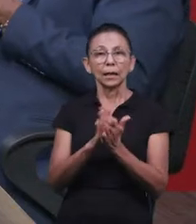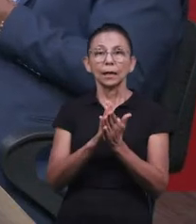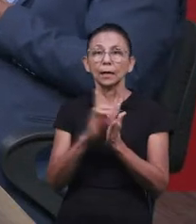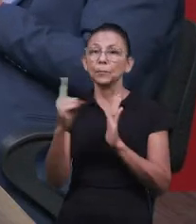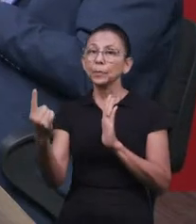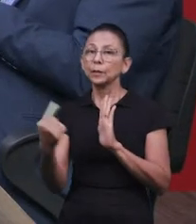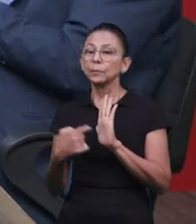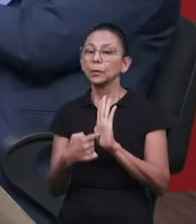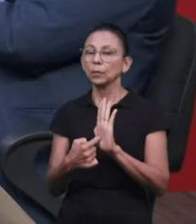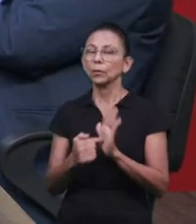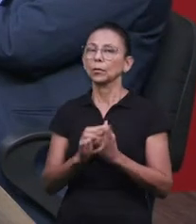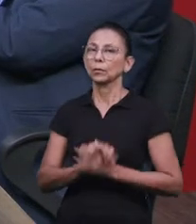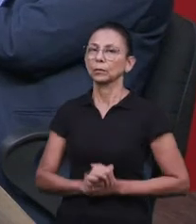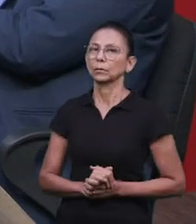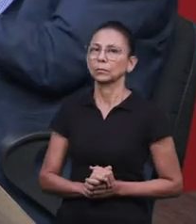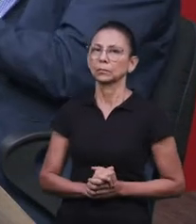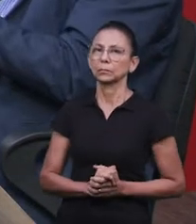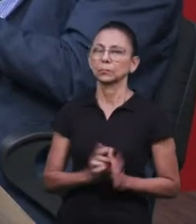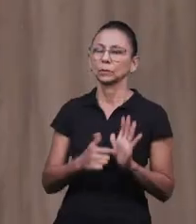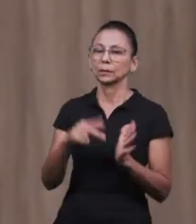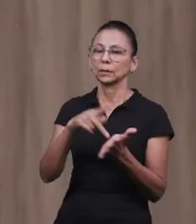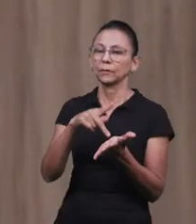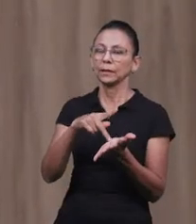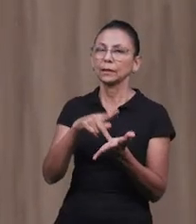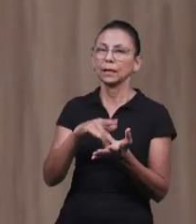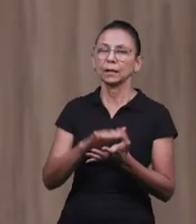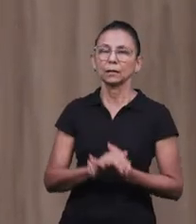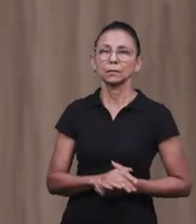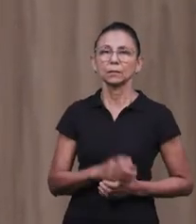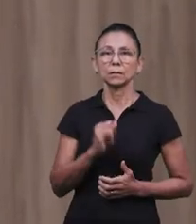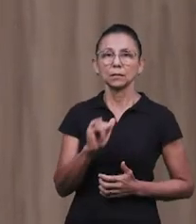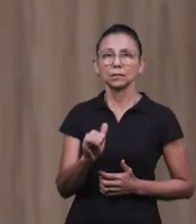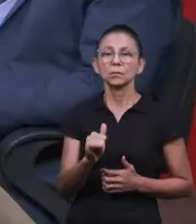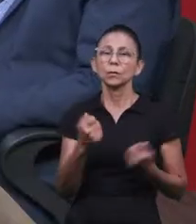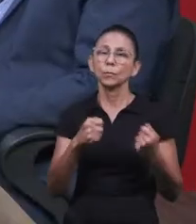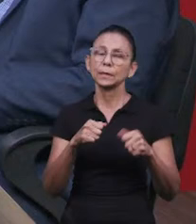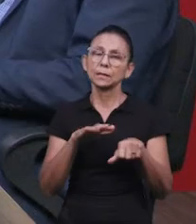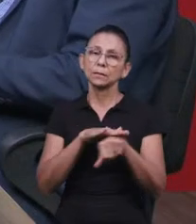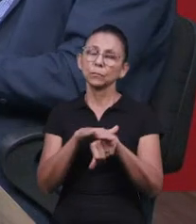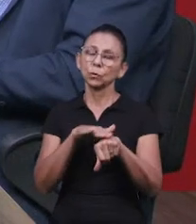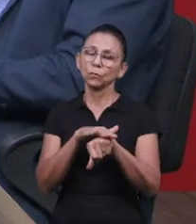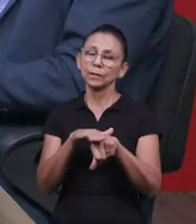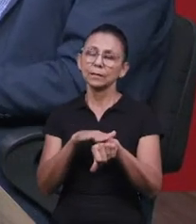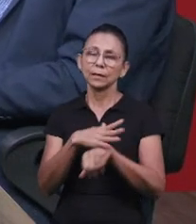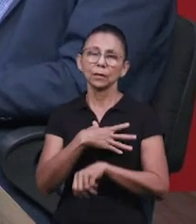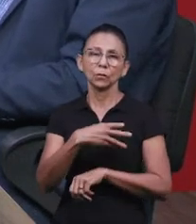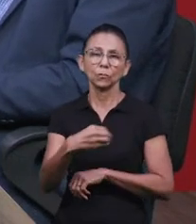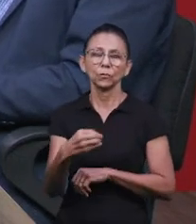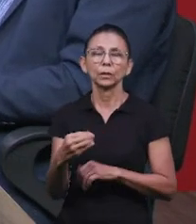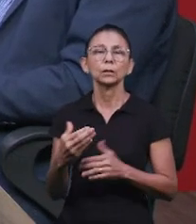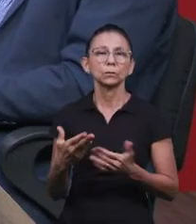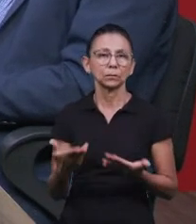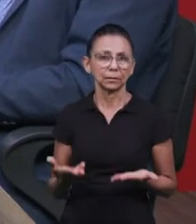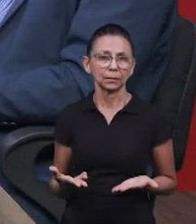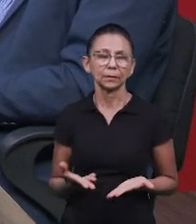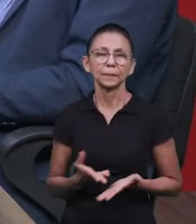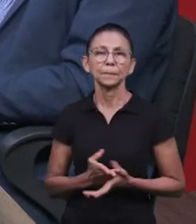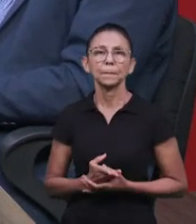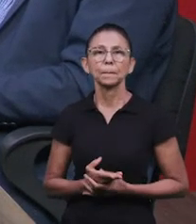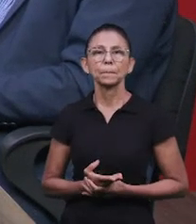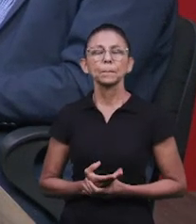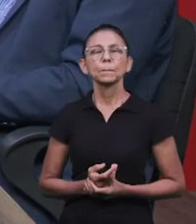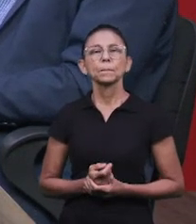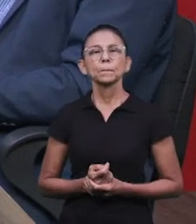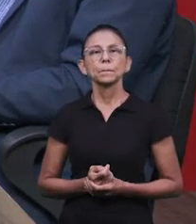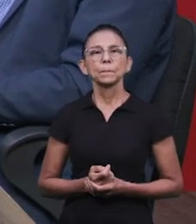achar que, se falar só que é ruim, não vai convencer ninguém que é ruim. E a base é o diálogo, né? É o diálogo. Você mostrar, você mostrar